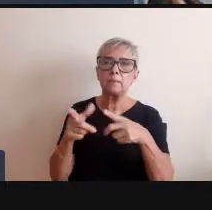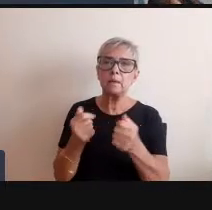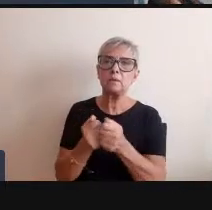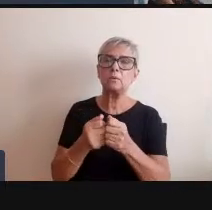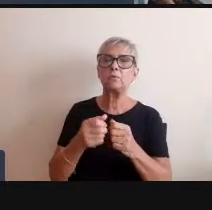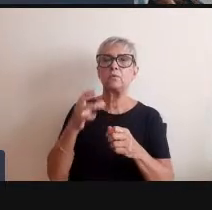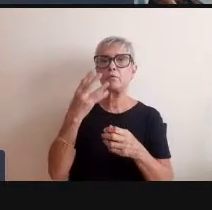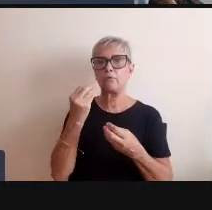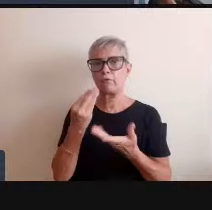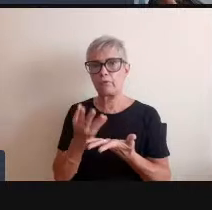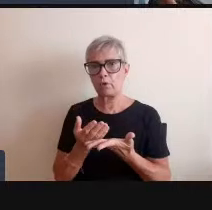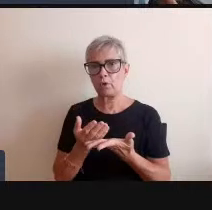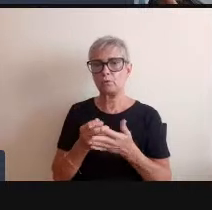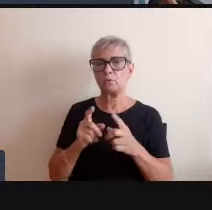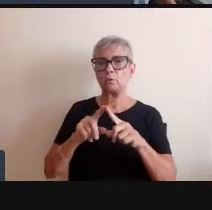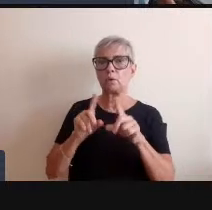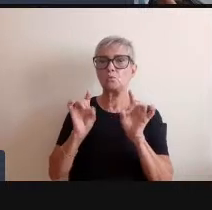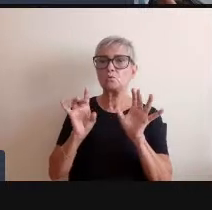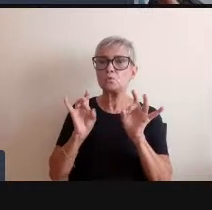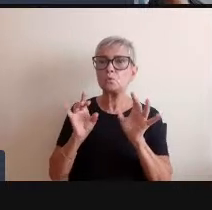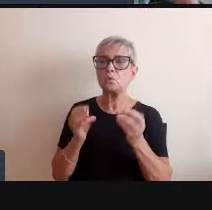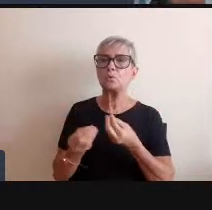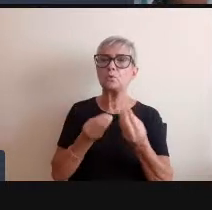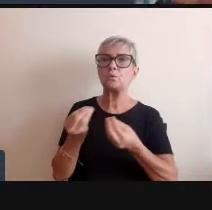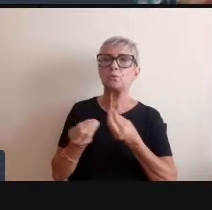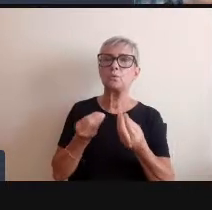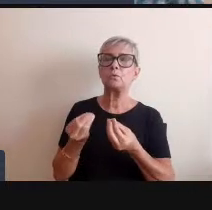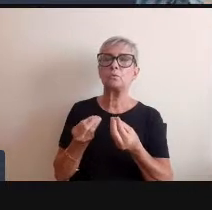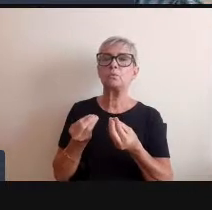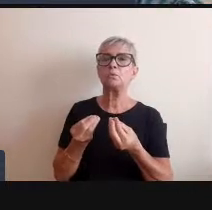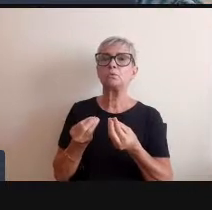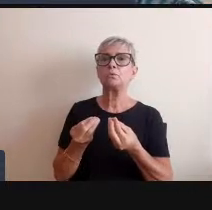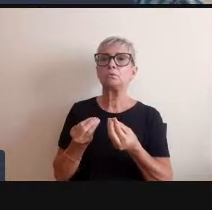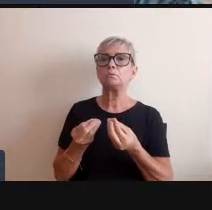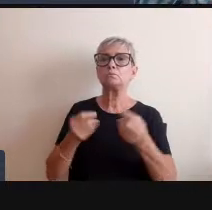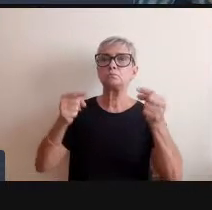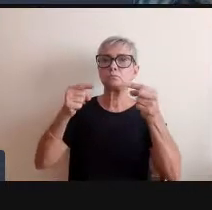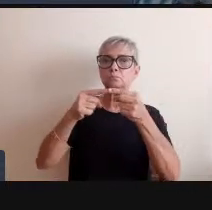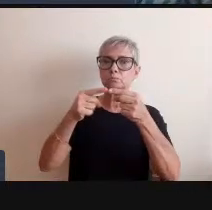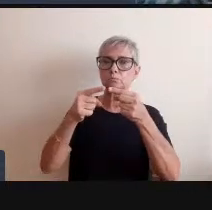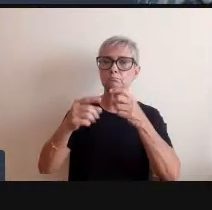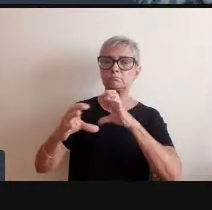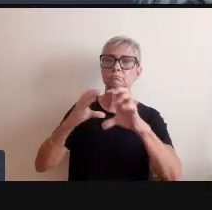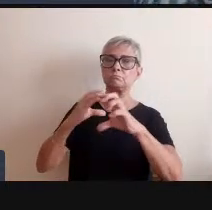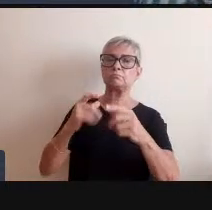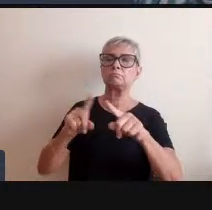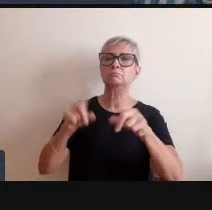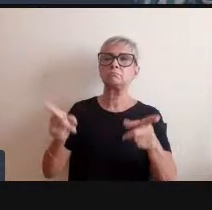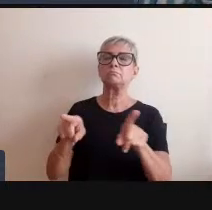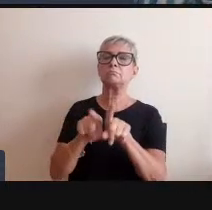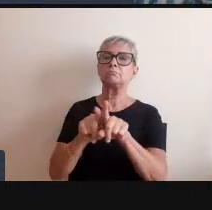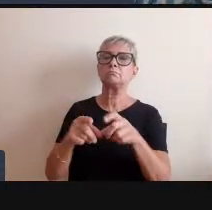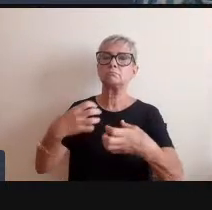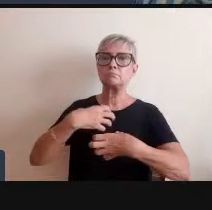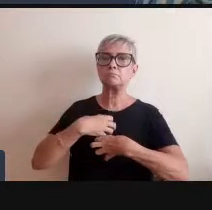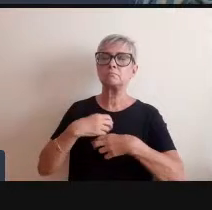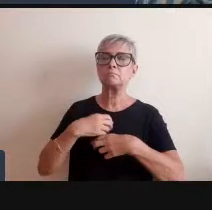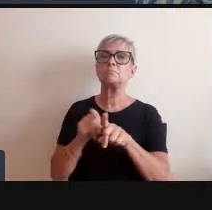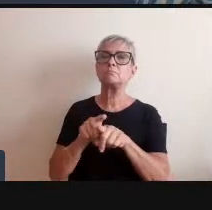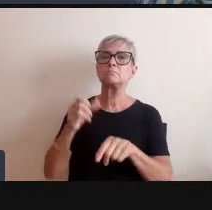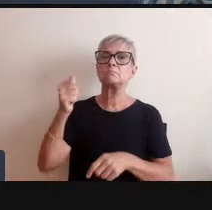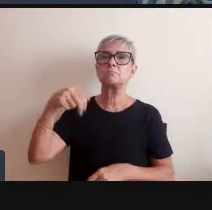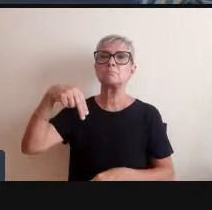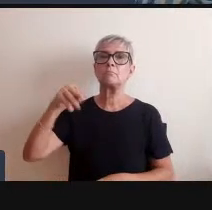através como um tipo de comunicação mas também um sentido antropológico né então